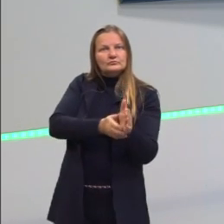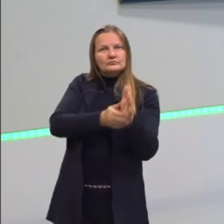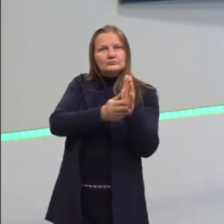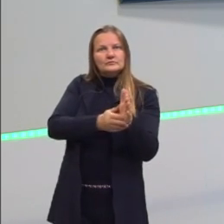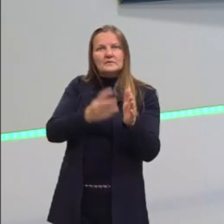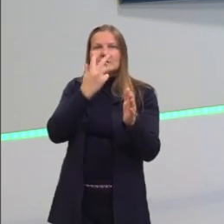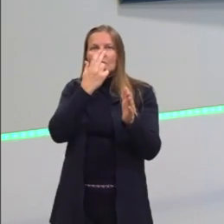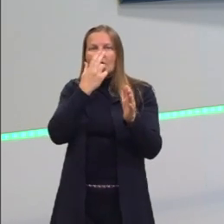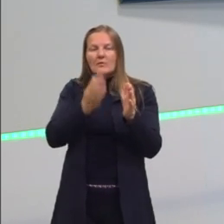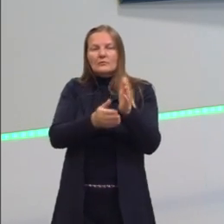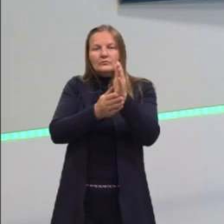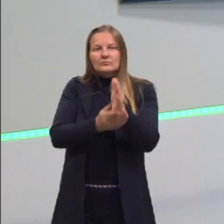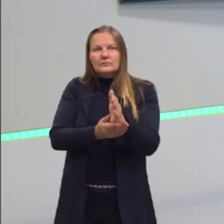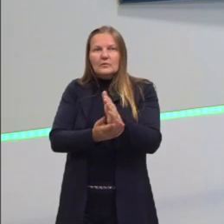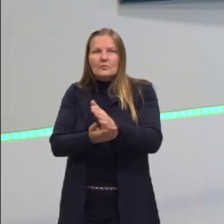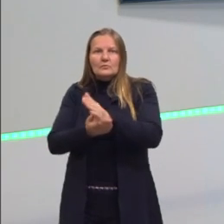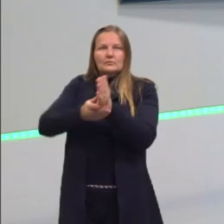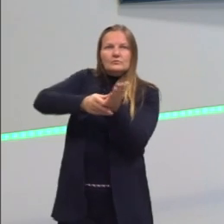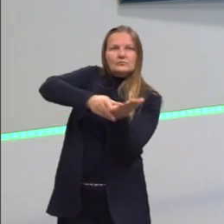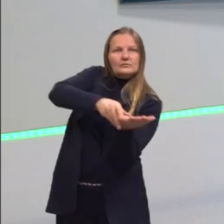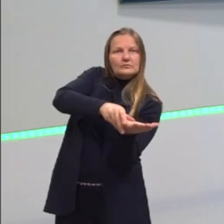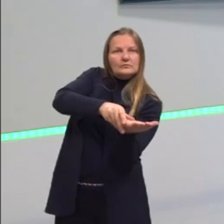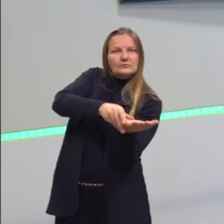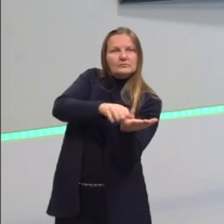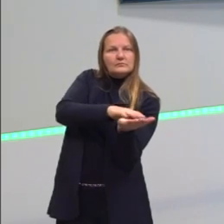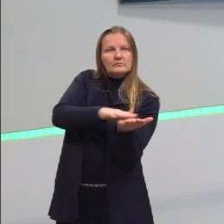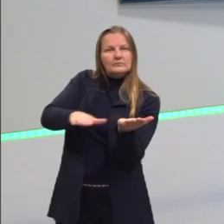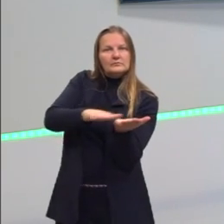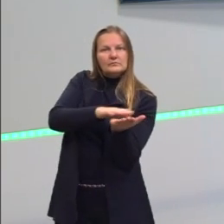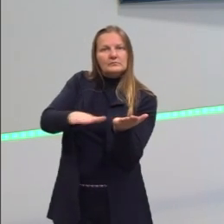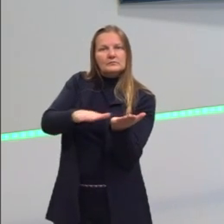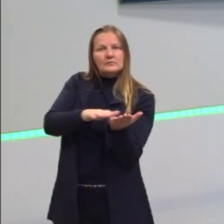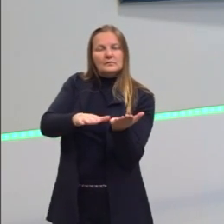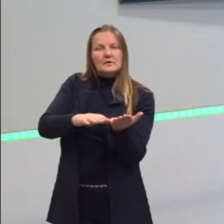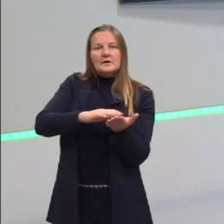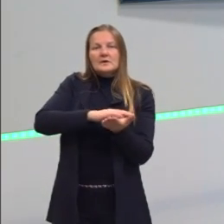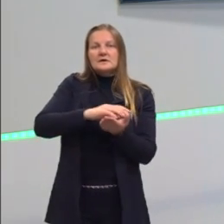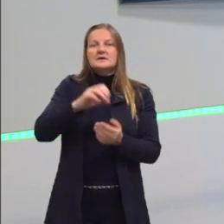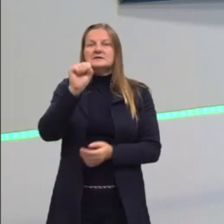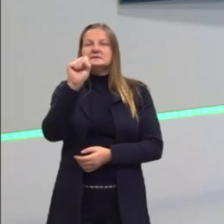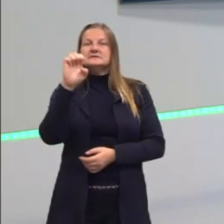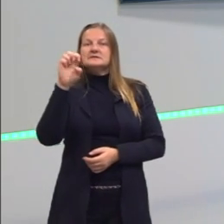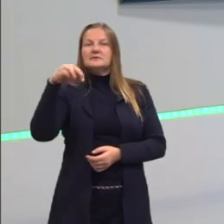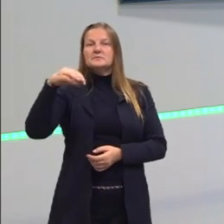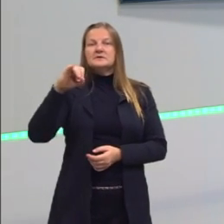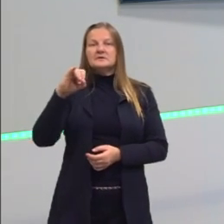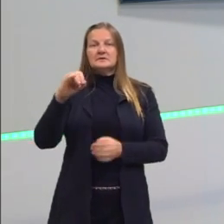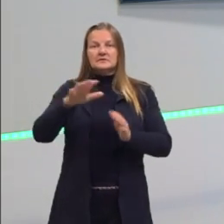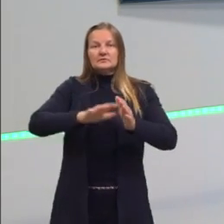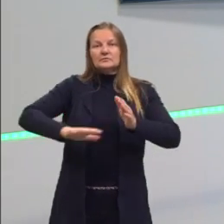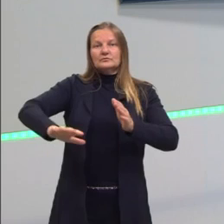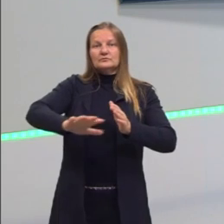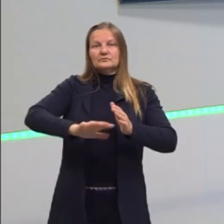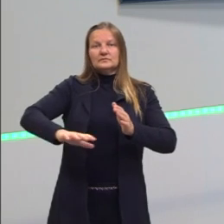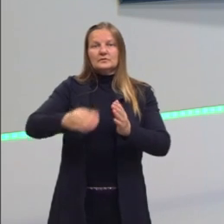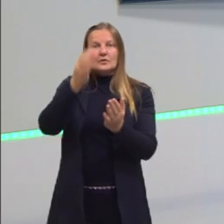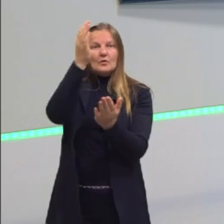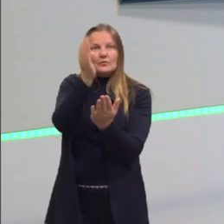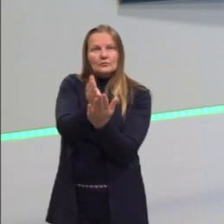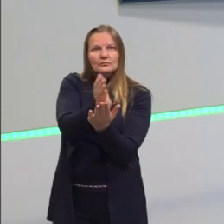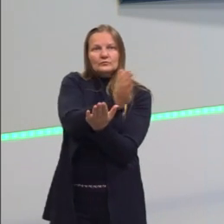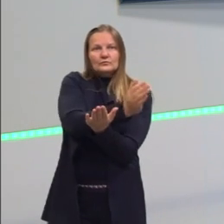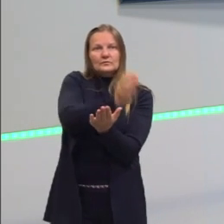figura, nós conseguimos observar que toda figura, ela fica no mesmo semi-espaço. é como se eu tivesse dividido